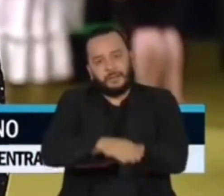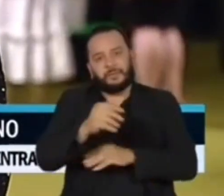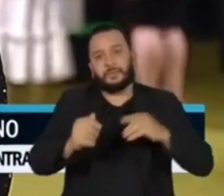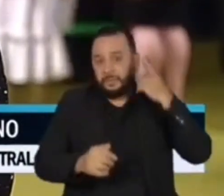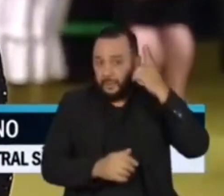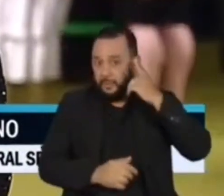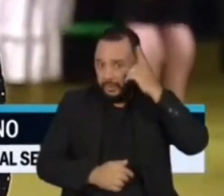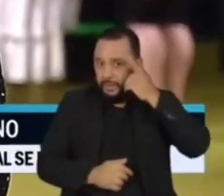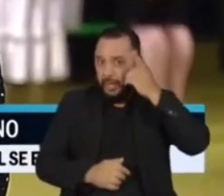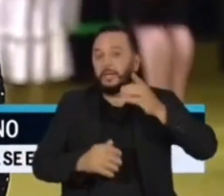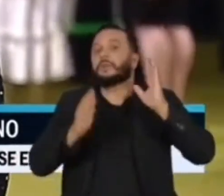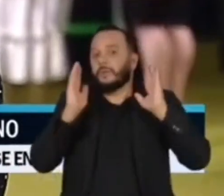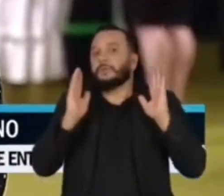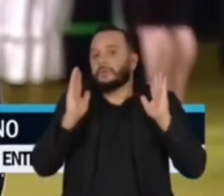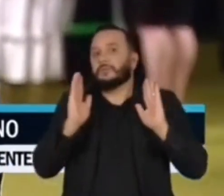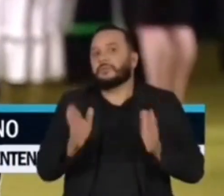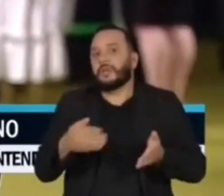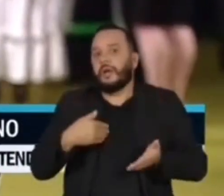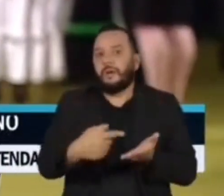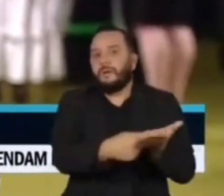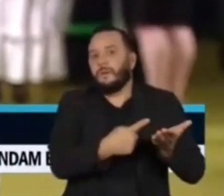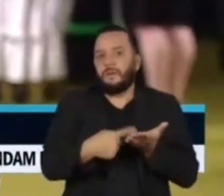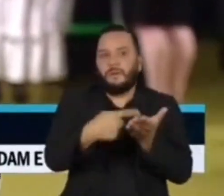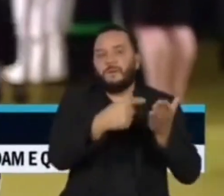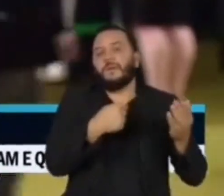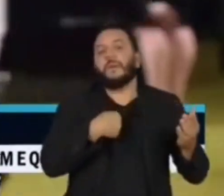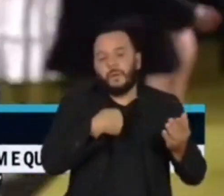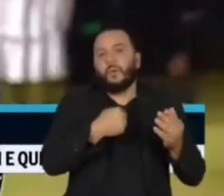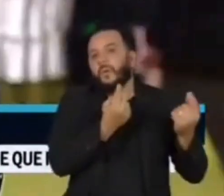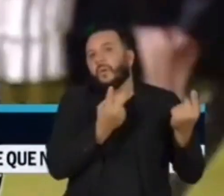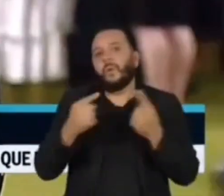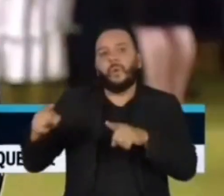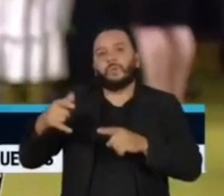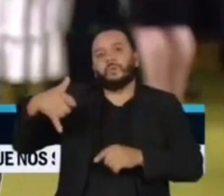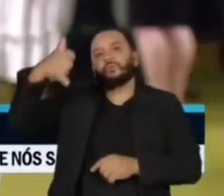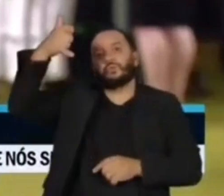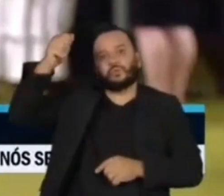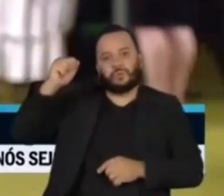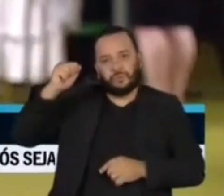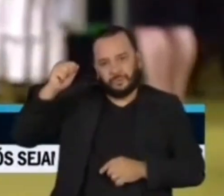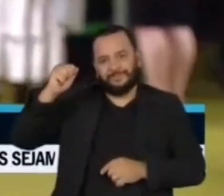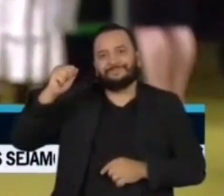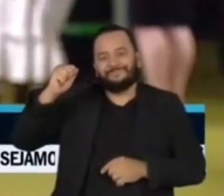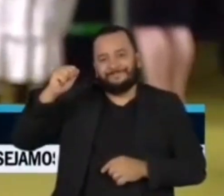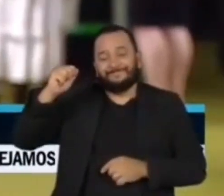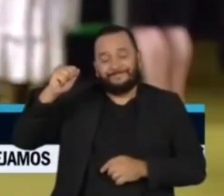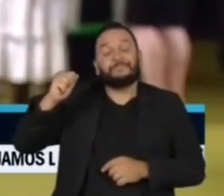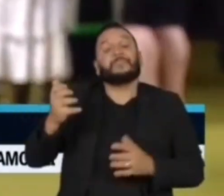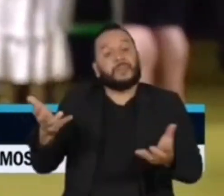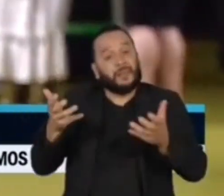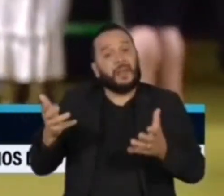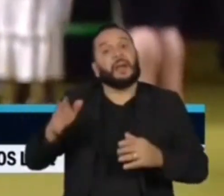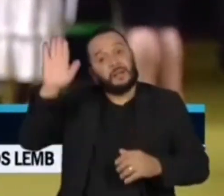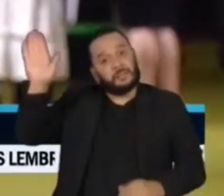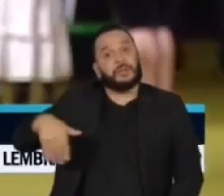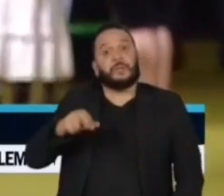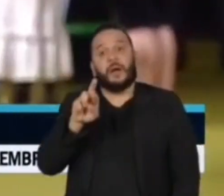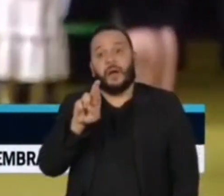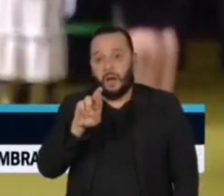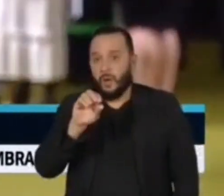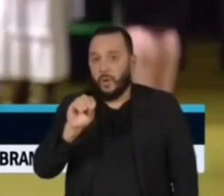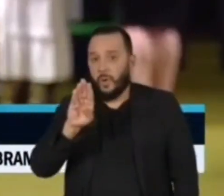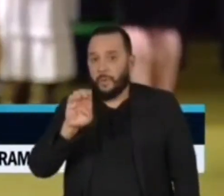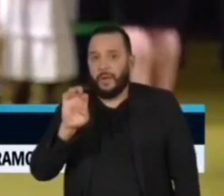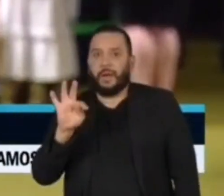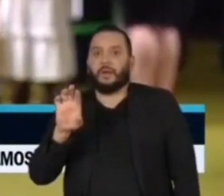governo lançaram a frente parlamentar contra os juros abusivos. O grupo pretende convocar Roberto Campos Neto para